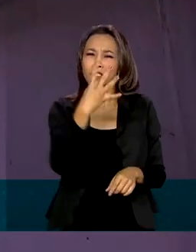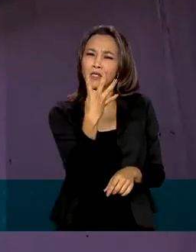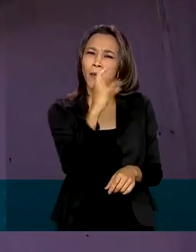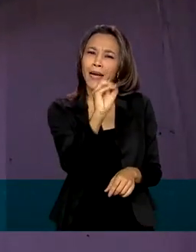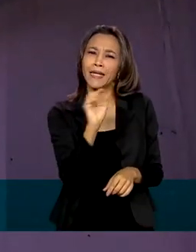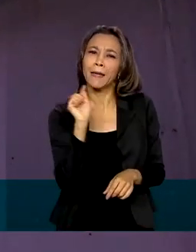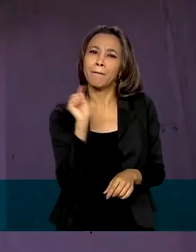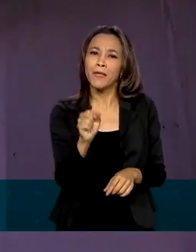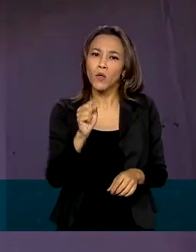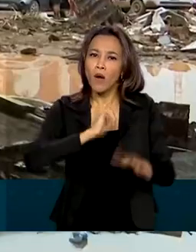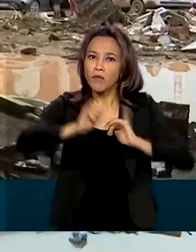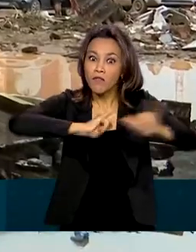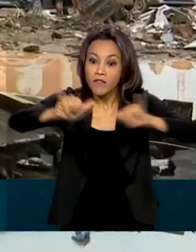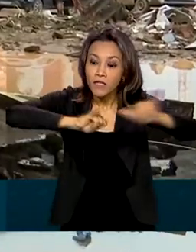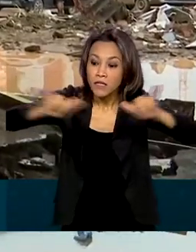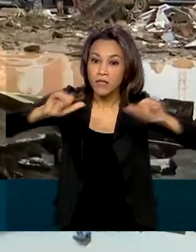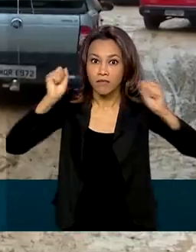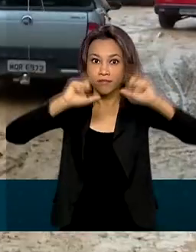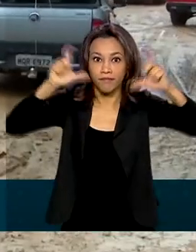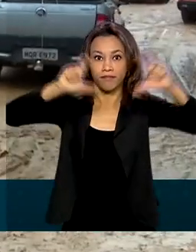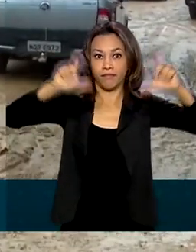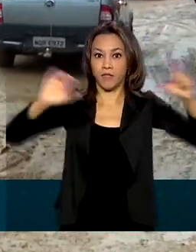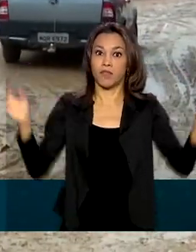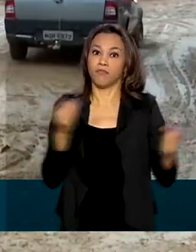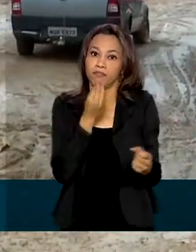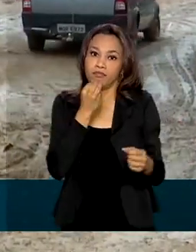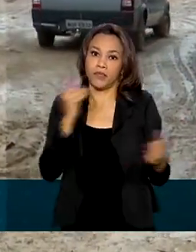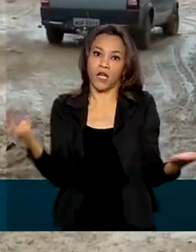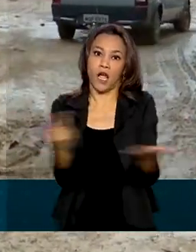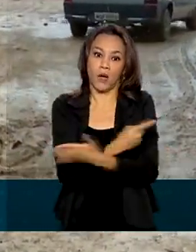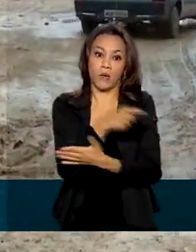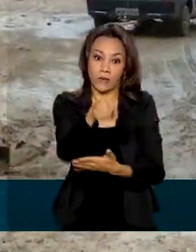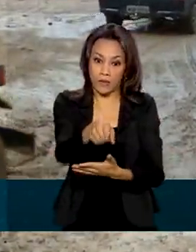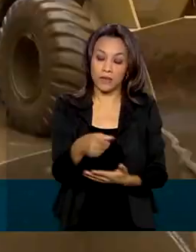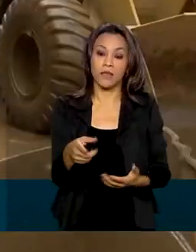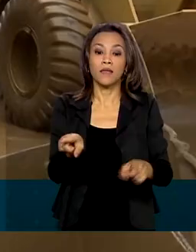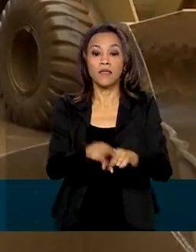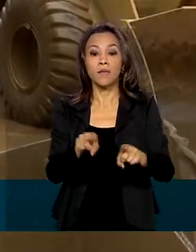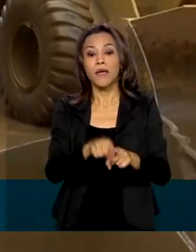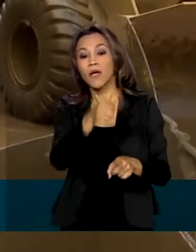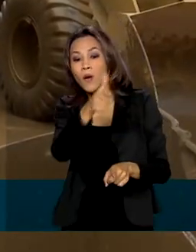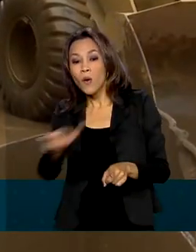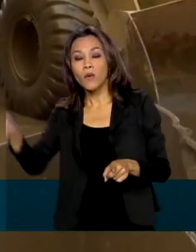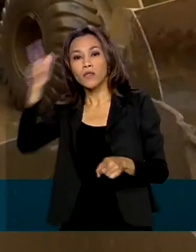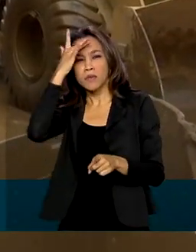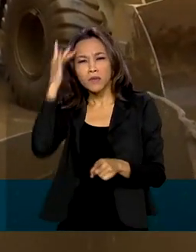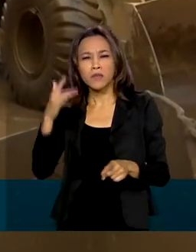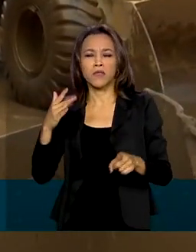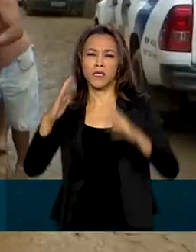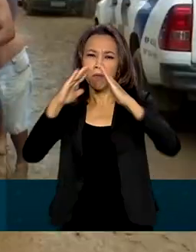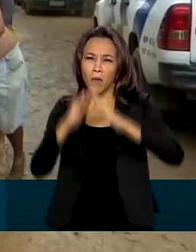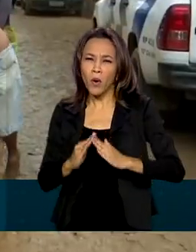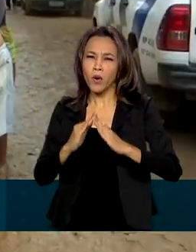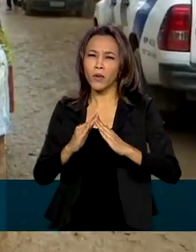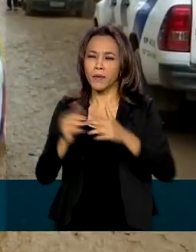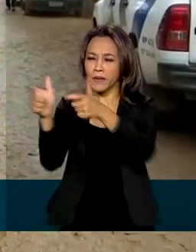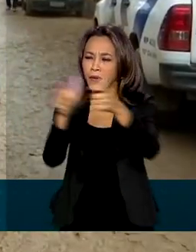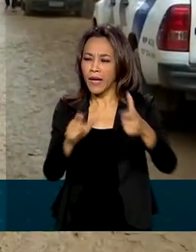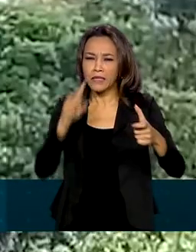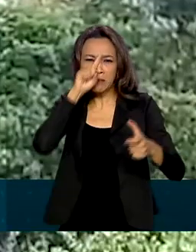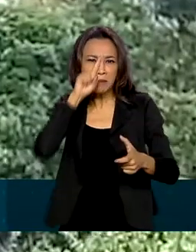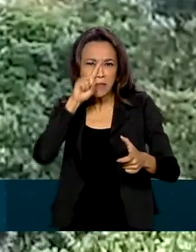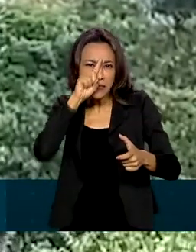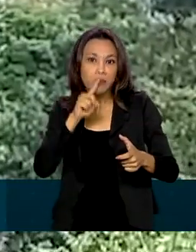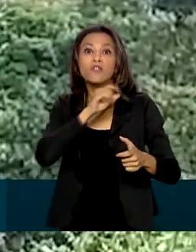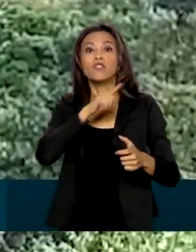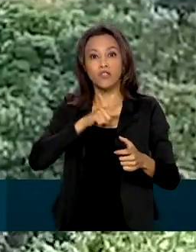desastres naturais. E mais de 23 milhões de pessoas que moram em áreas de risco tiveram acesso a essas informações.